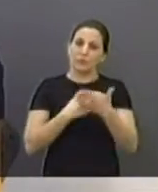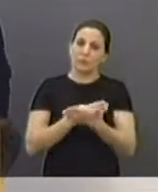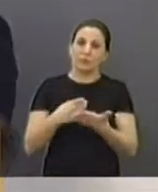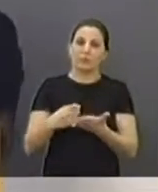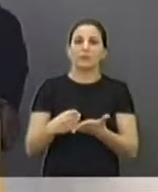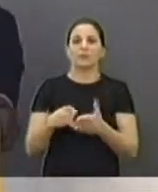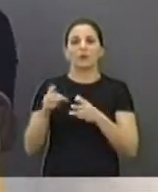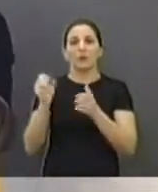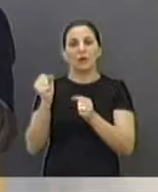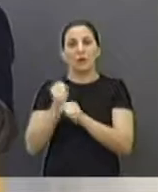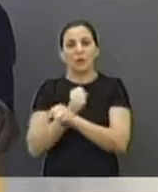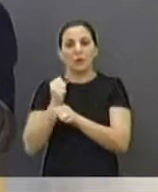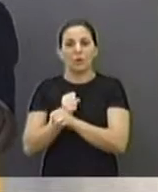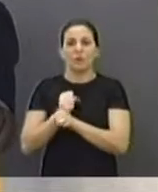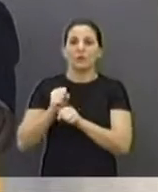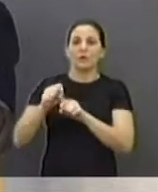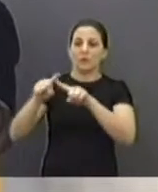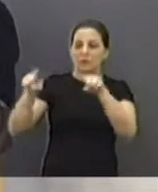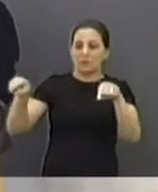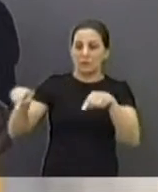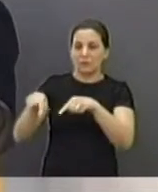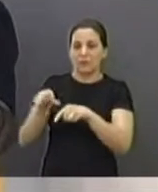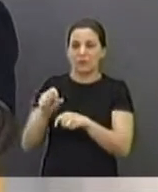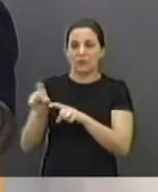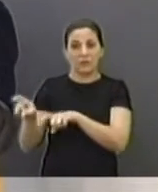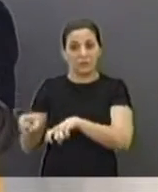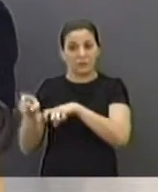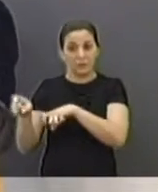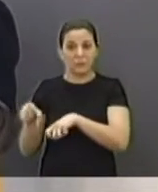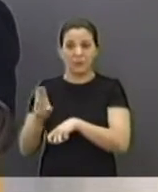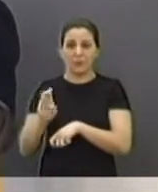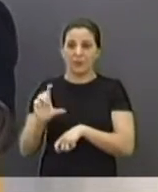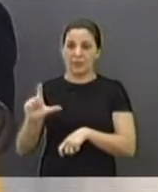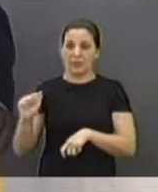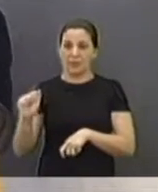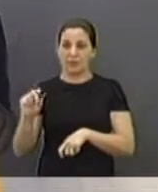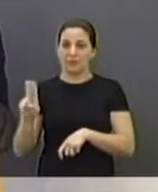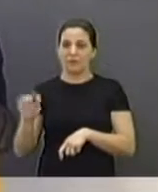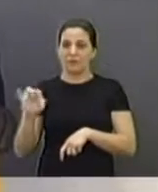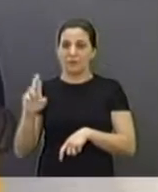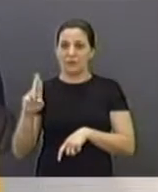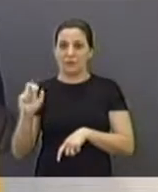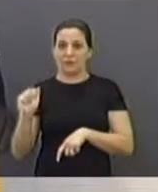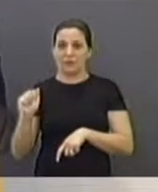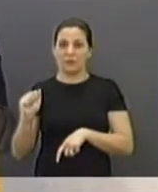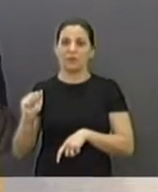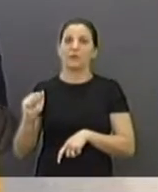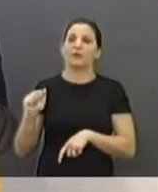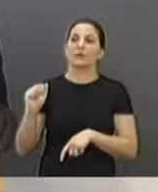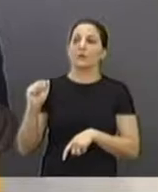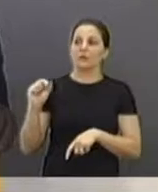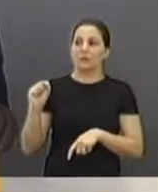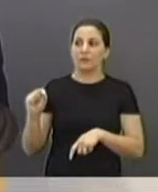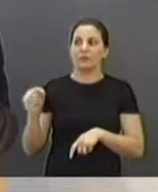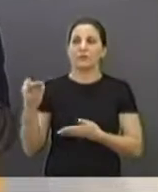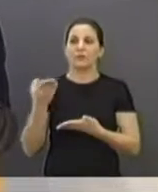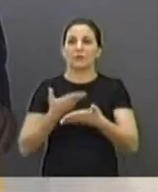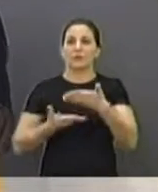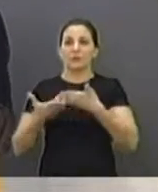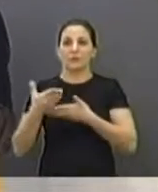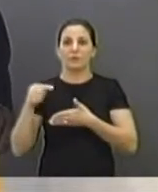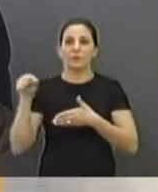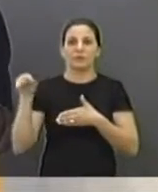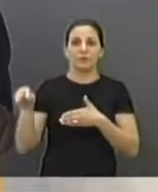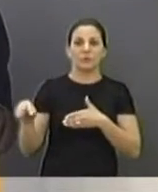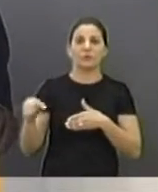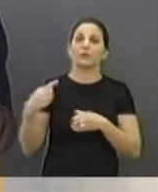obra no assentamento Bela Vista, está dando a ordem de serviço para a construção do entreposto no assentamento Bela Vista.